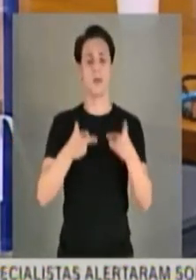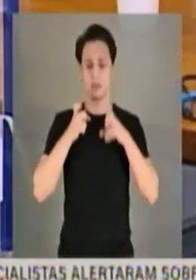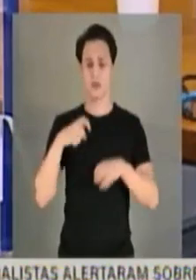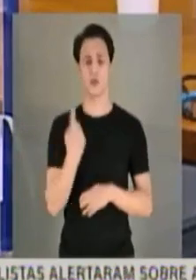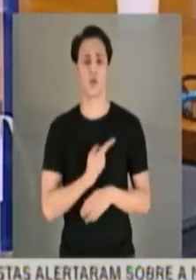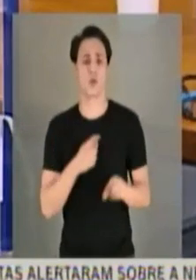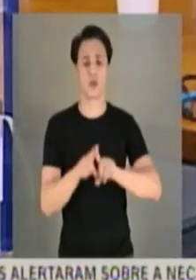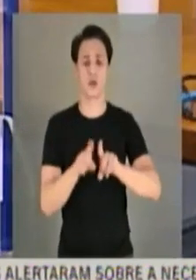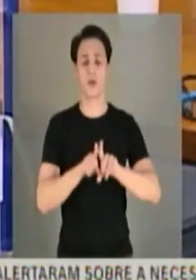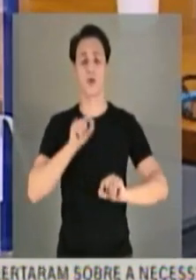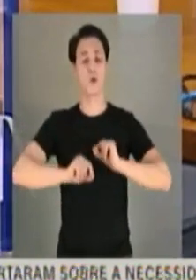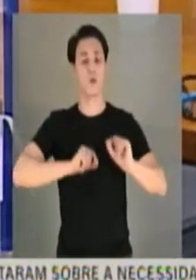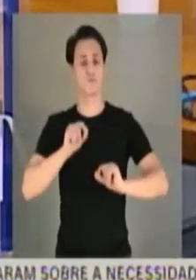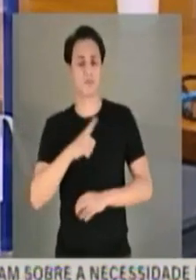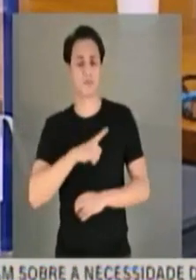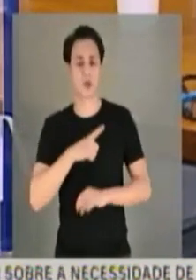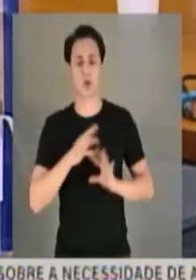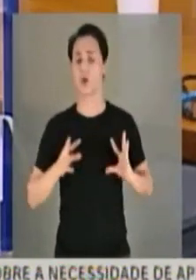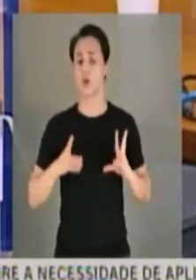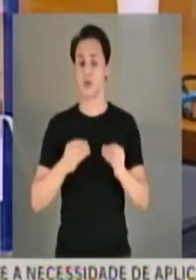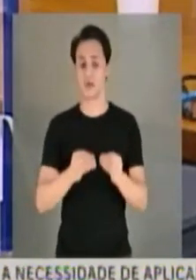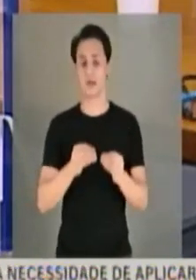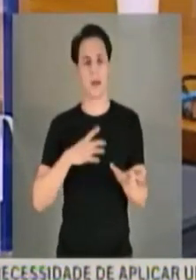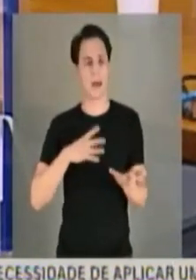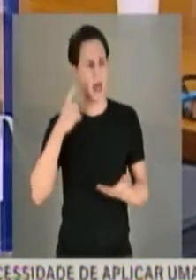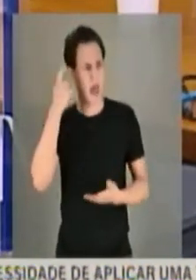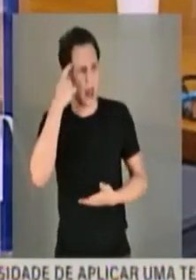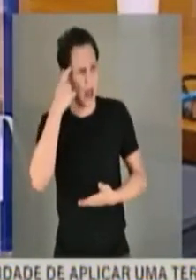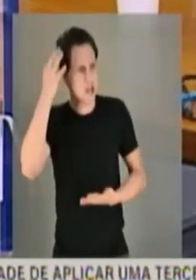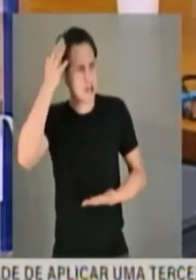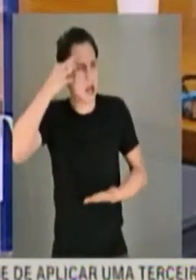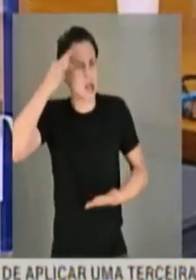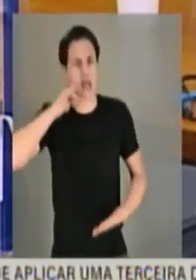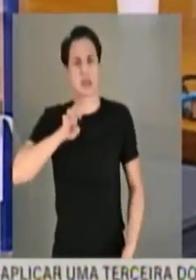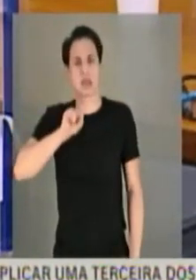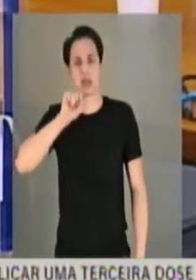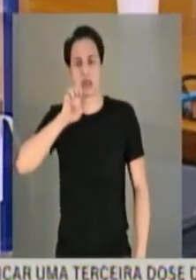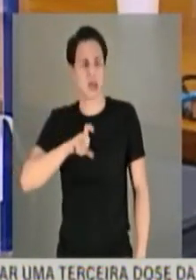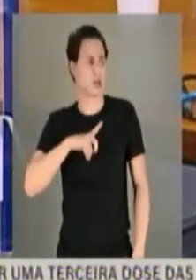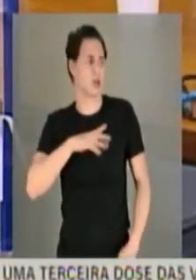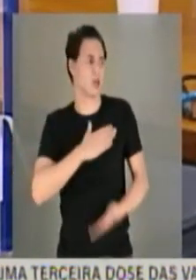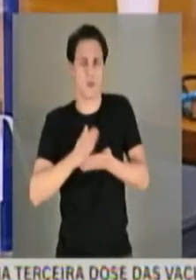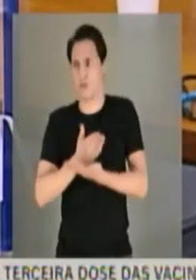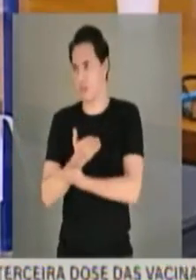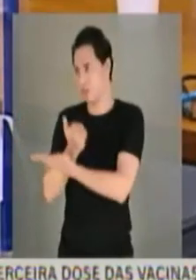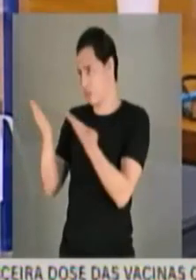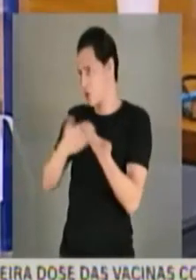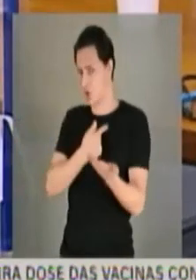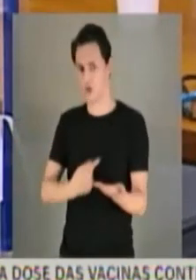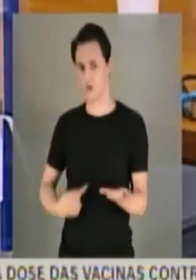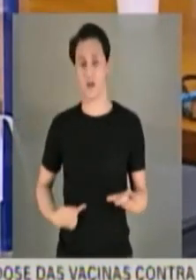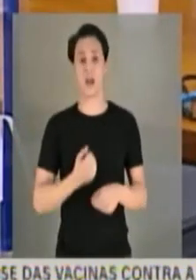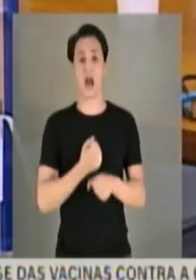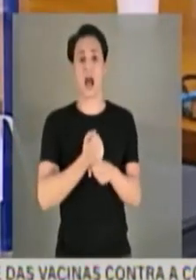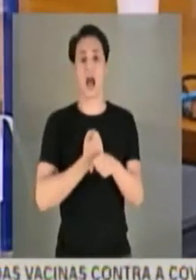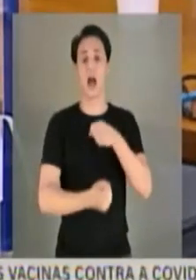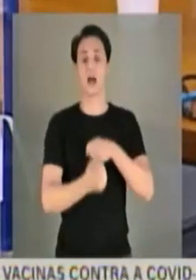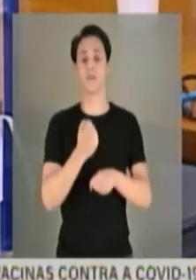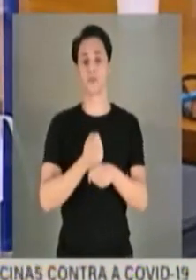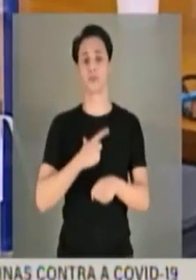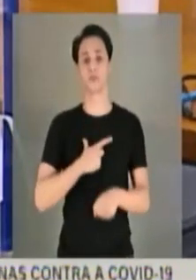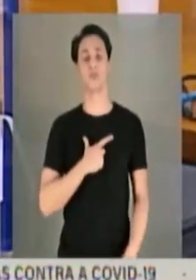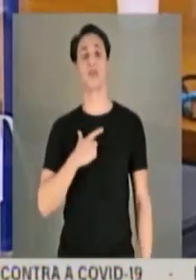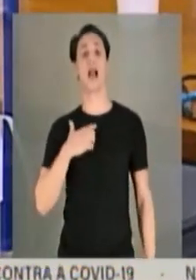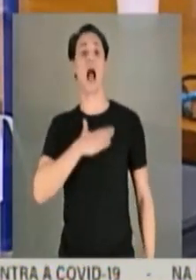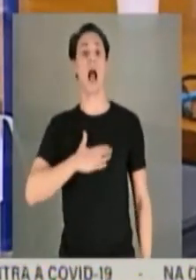desconstruímos toda essa tese, que talvez até seja levantada por alguns governistas aqui. Agosto do ano passado, por exemplo, foi o